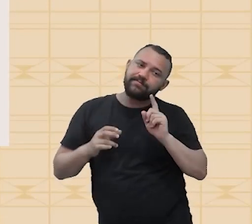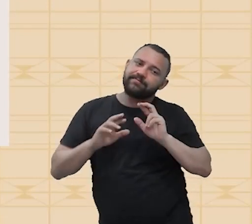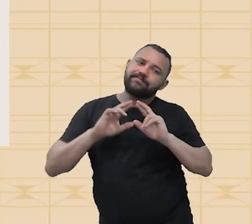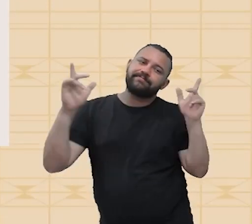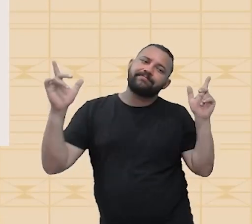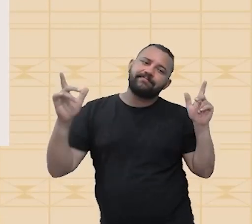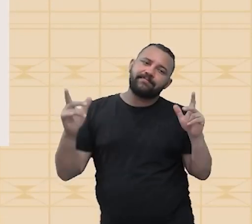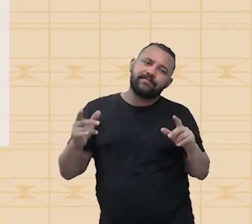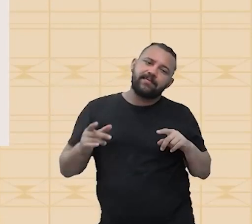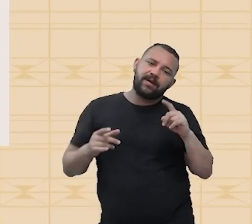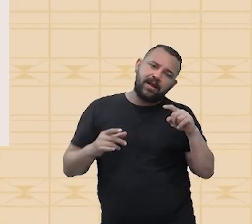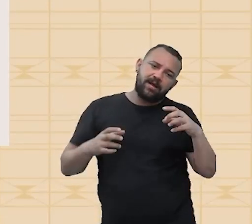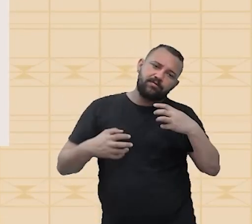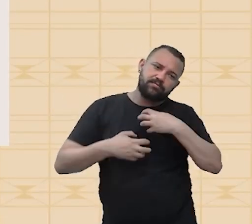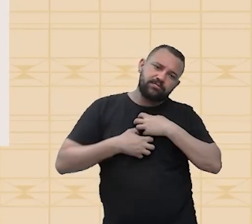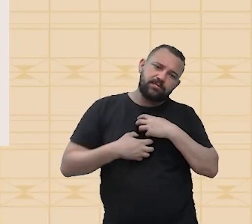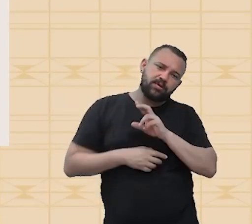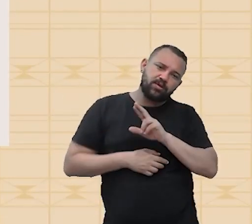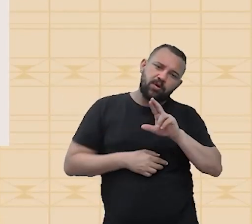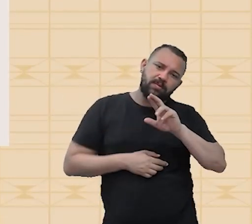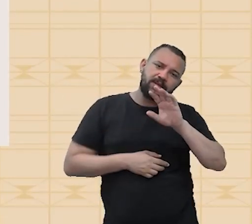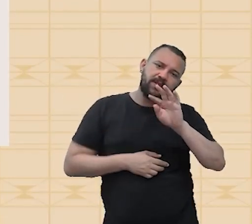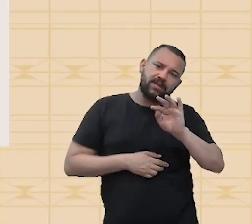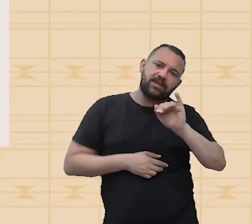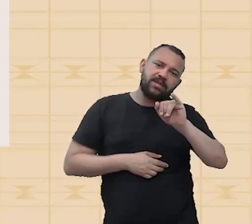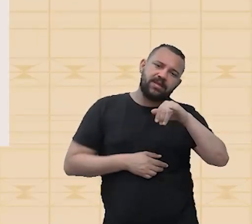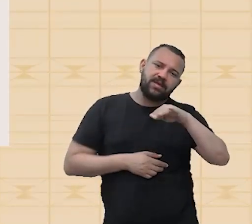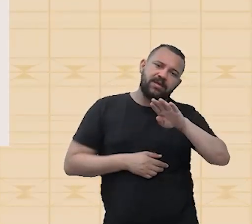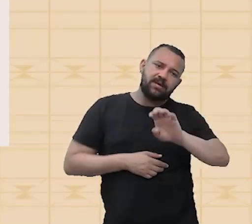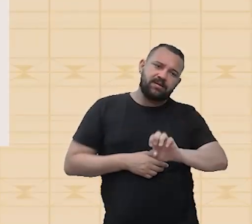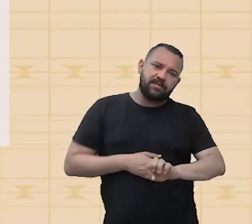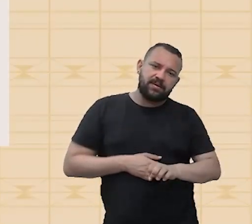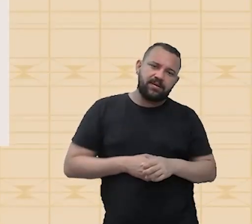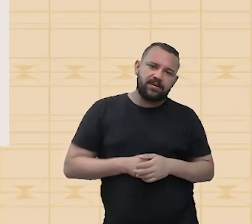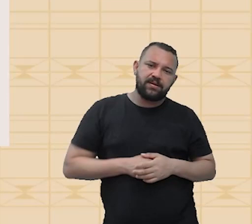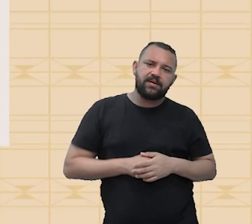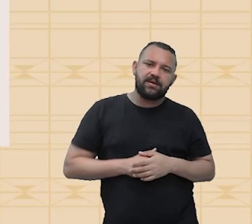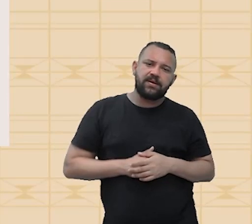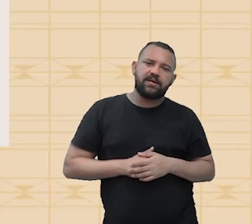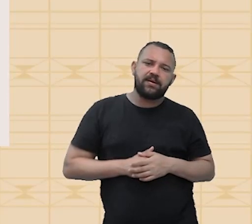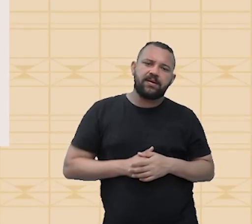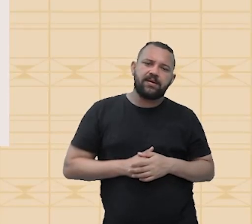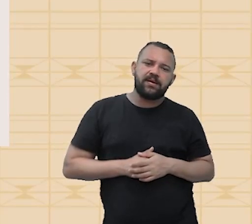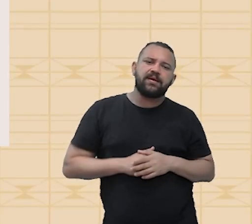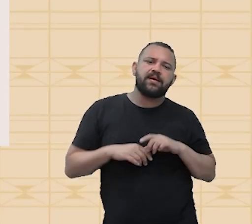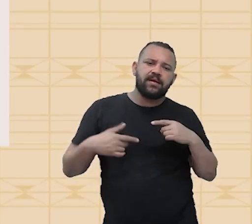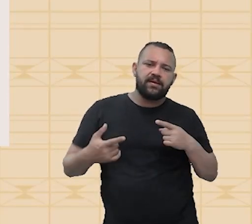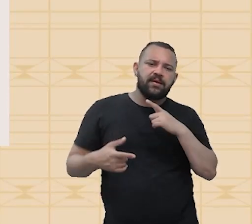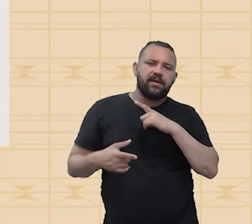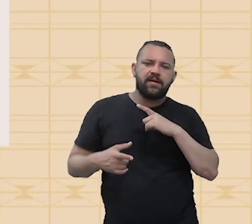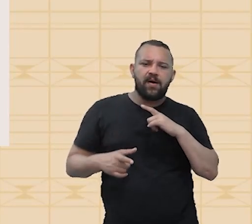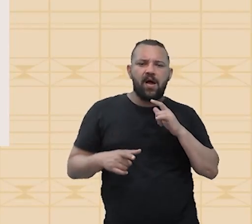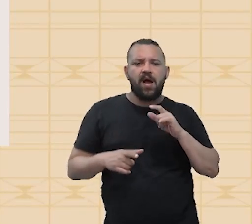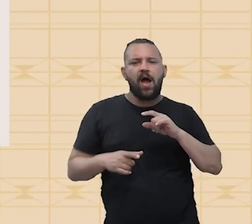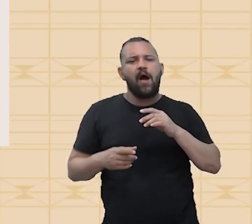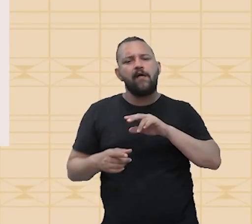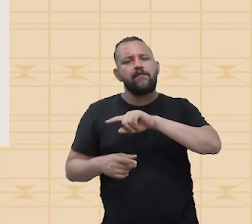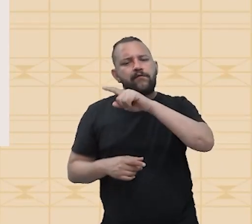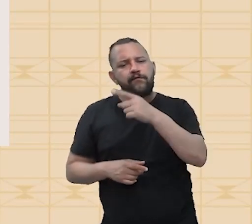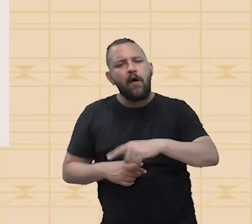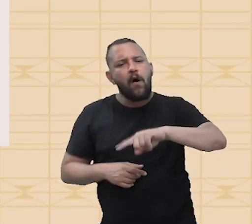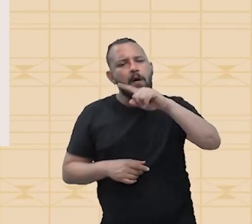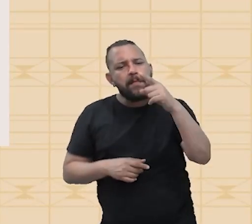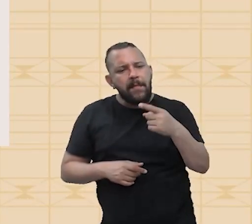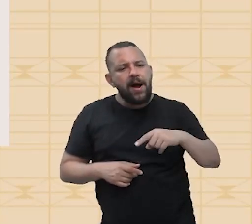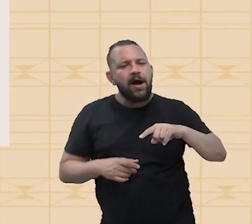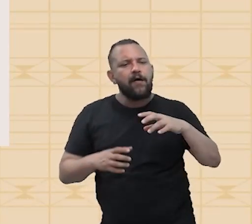Então, essa distinção é o que a gente chama de timbre. Muito bom! Então, o timbre está relacionado com a forma da onda.